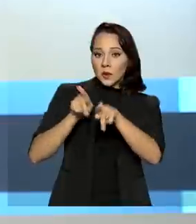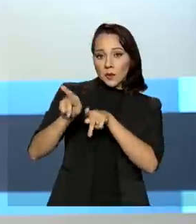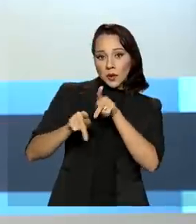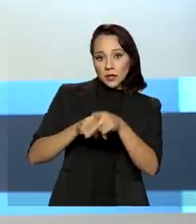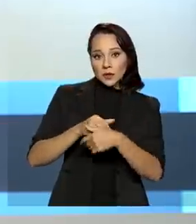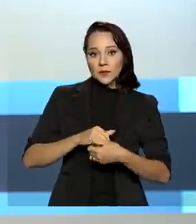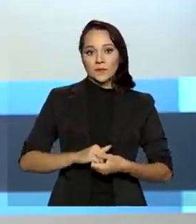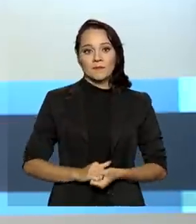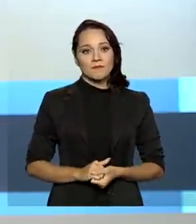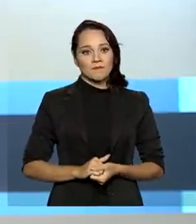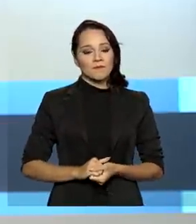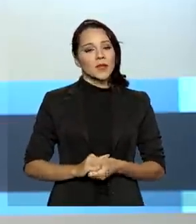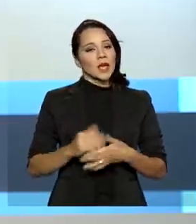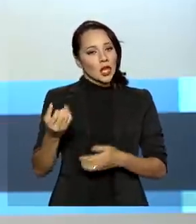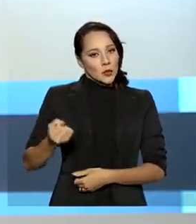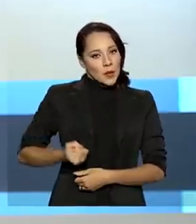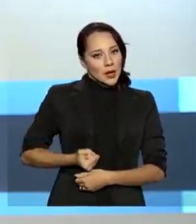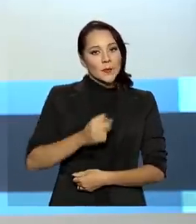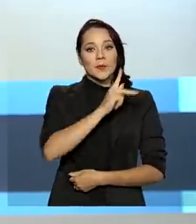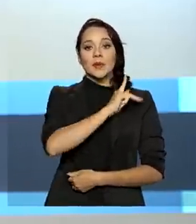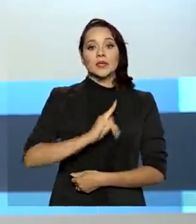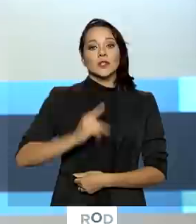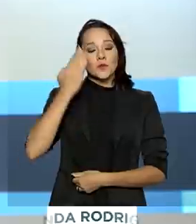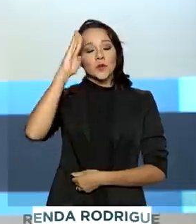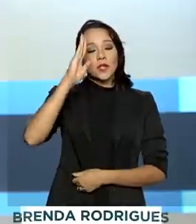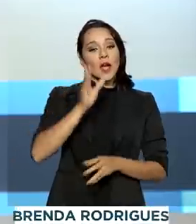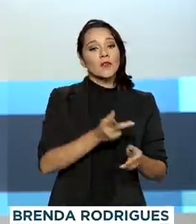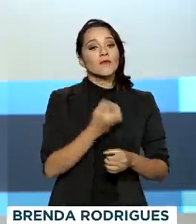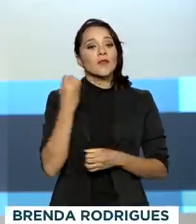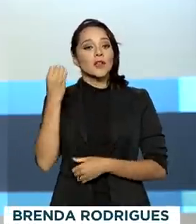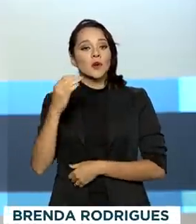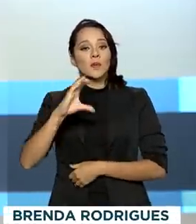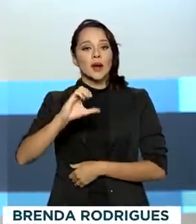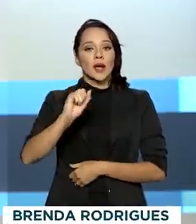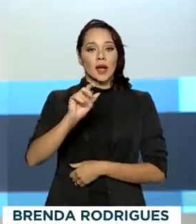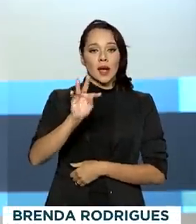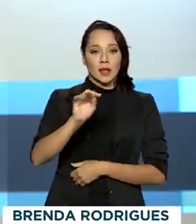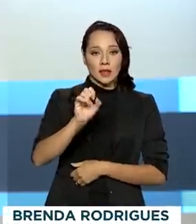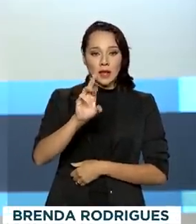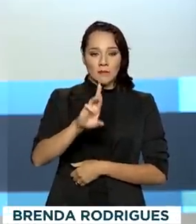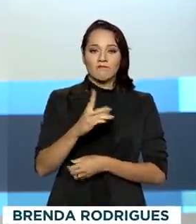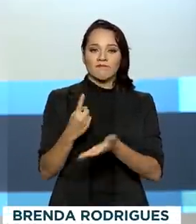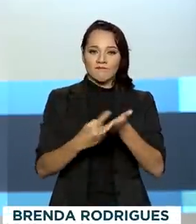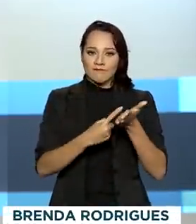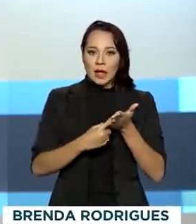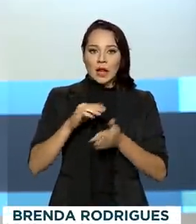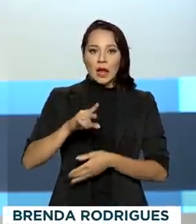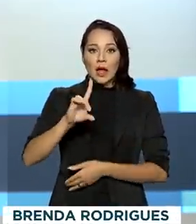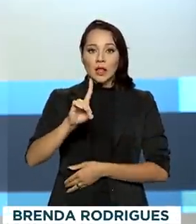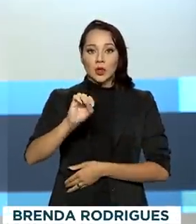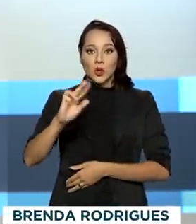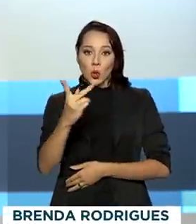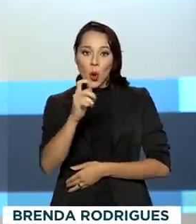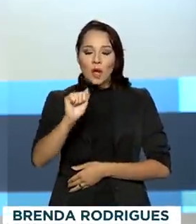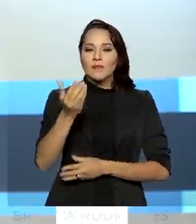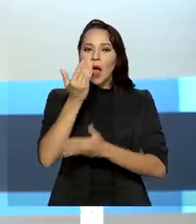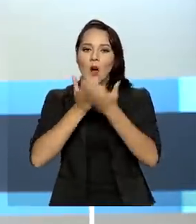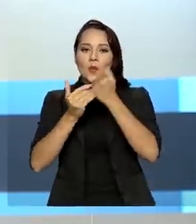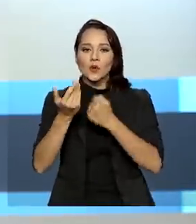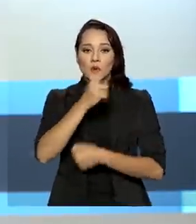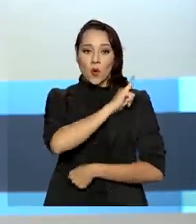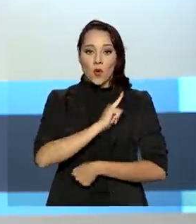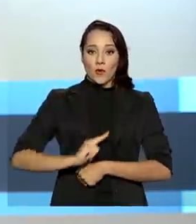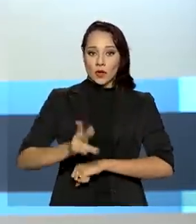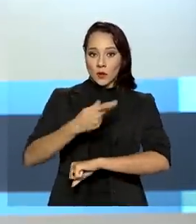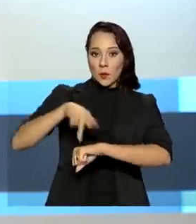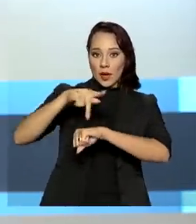E do Bahrein, o presidente Jair Bolsonaro seguiu para o Catar. A agenda na capital Doha inclui almoço com o governante